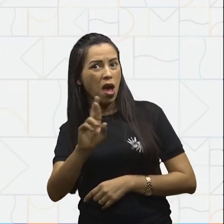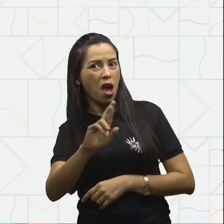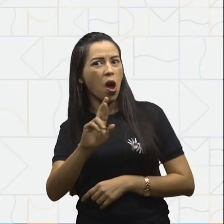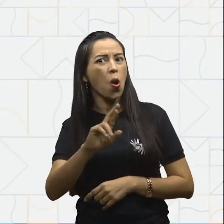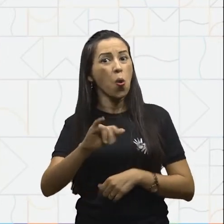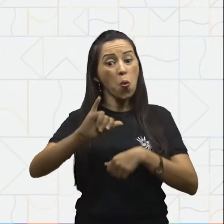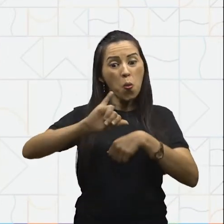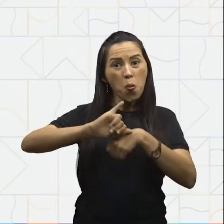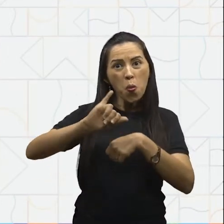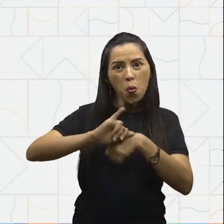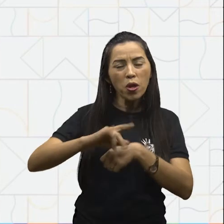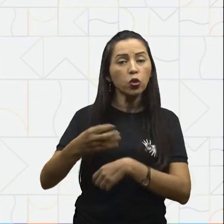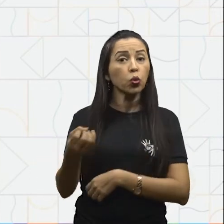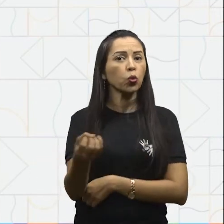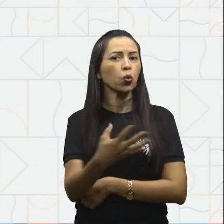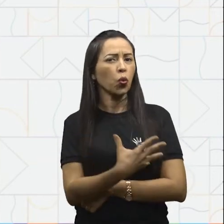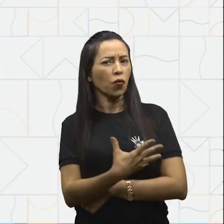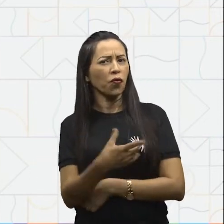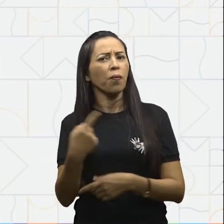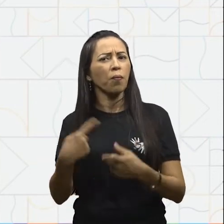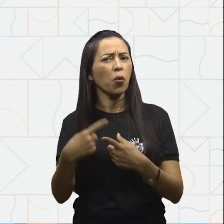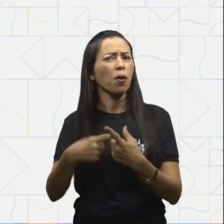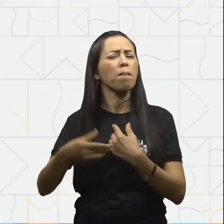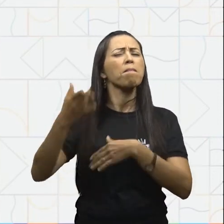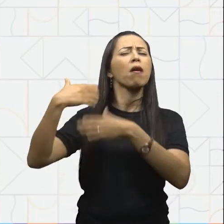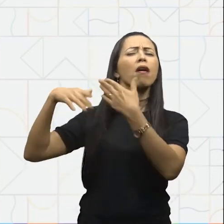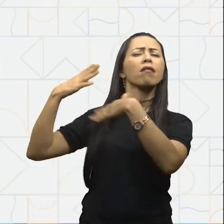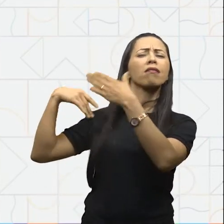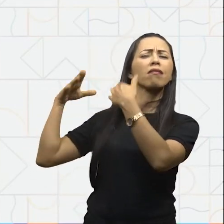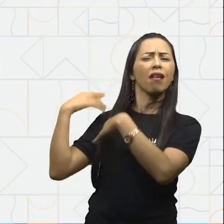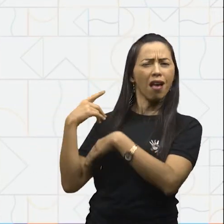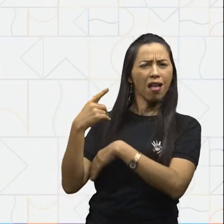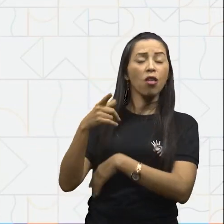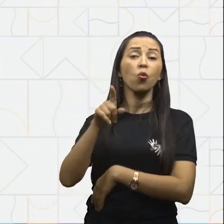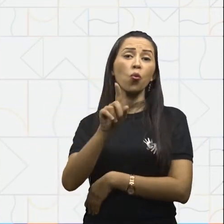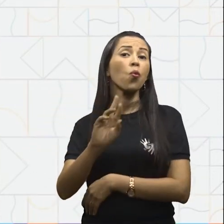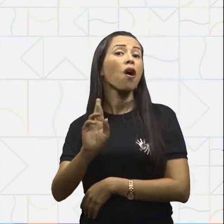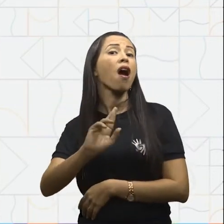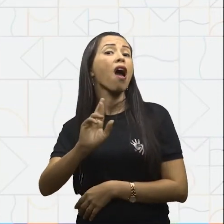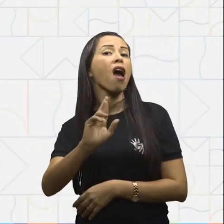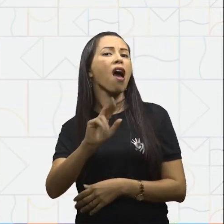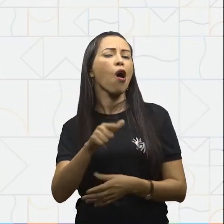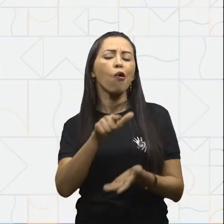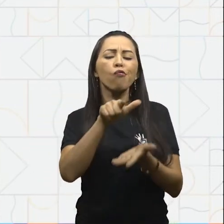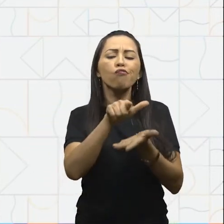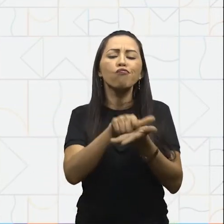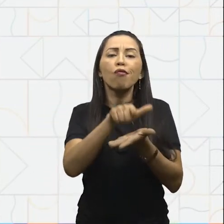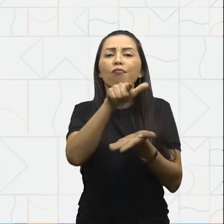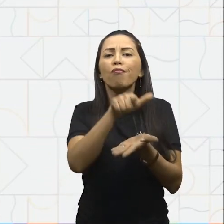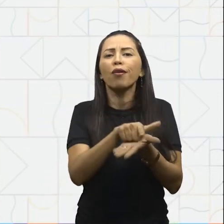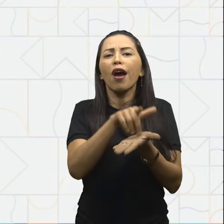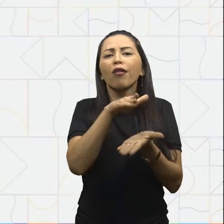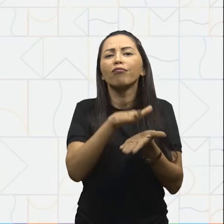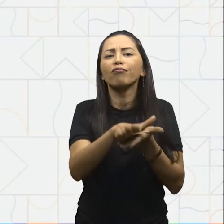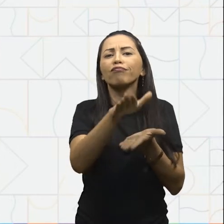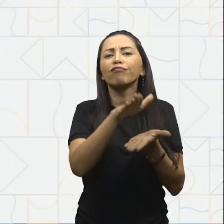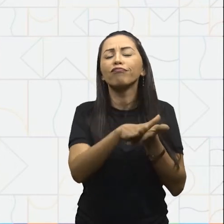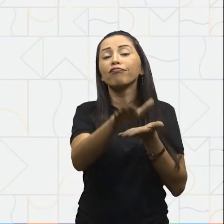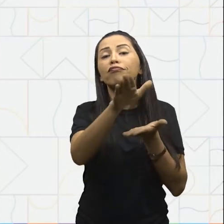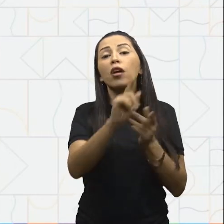Antigamente o valor de um real ele era impresso em cédulas.